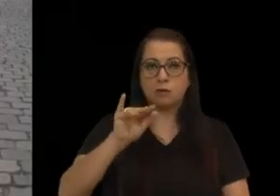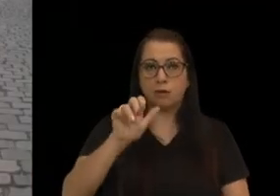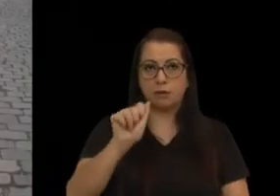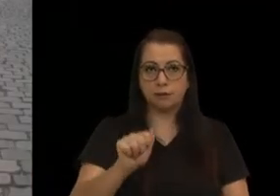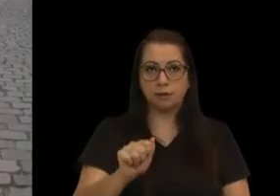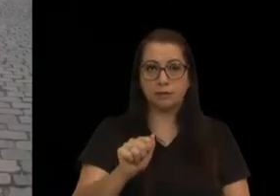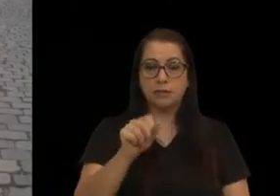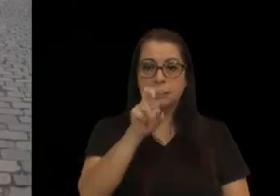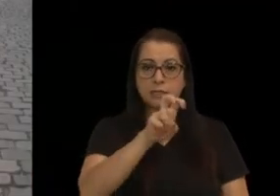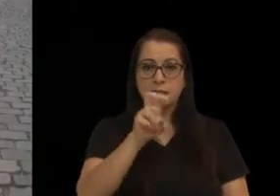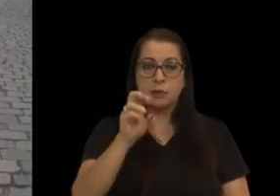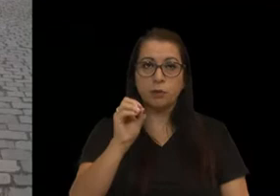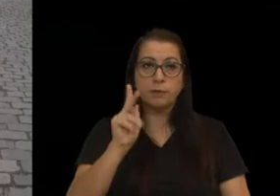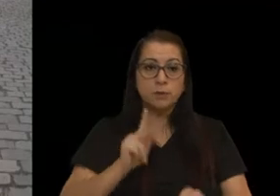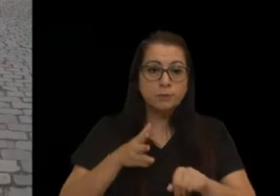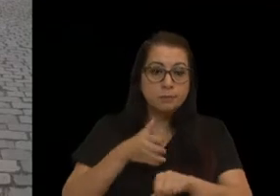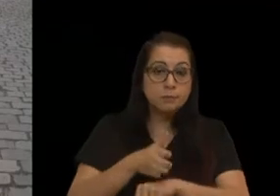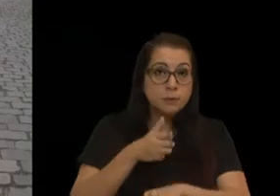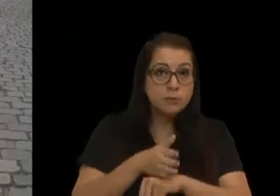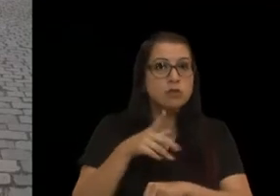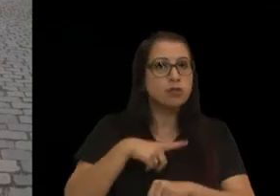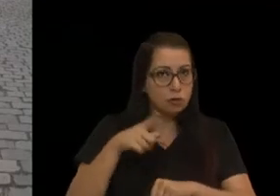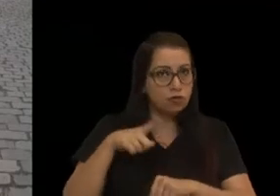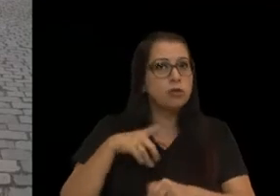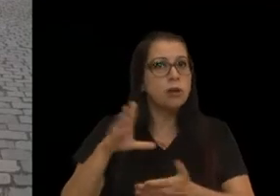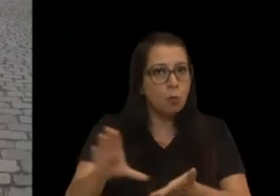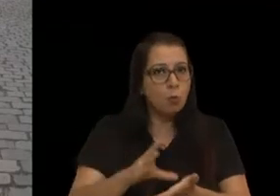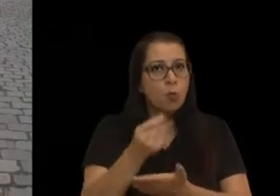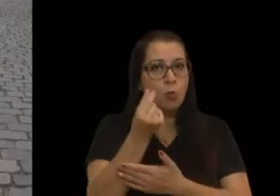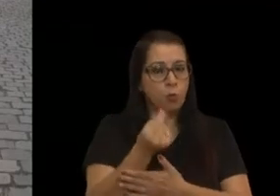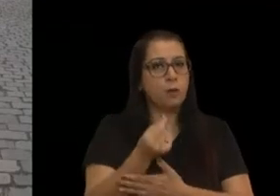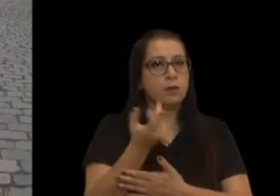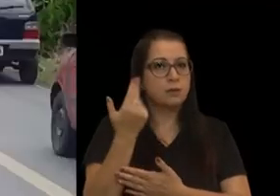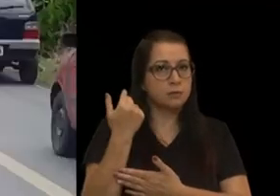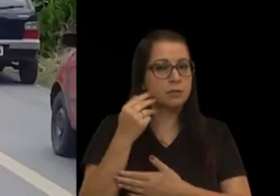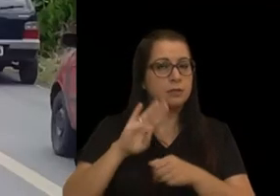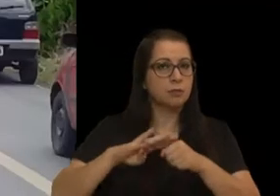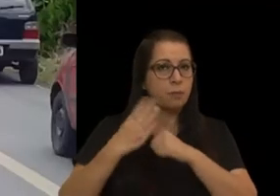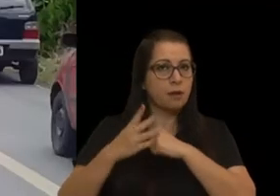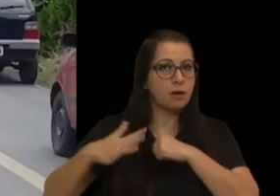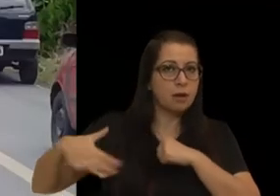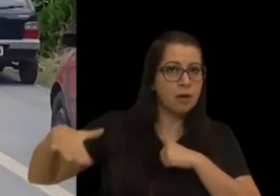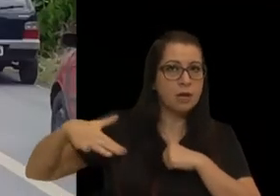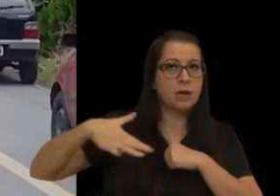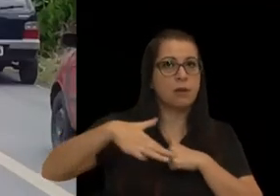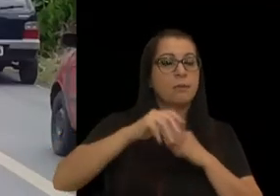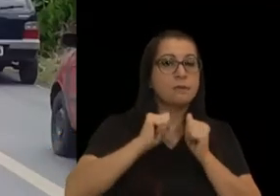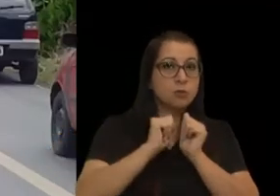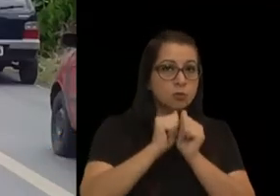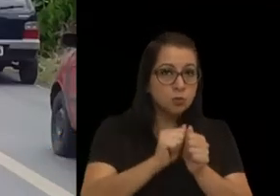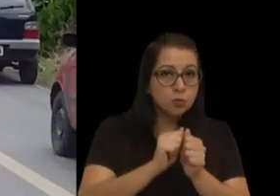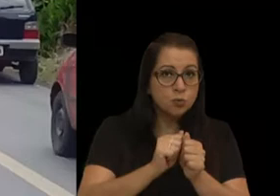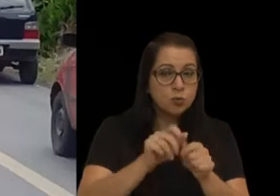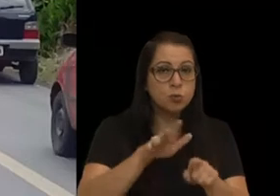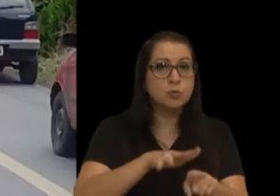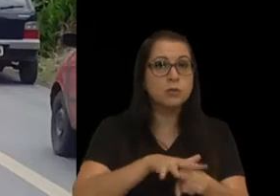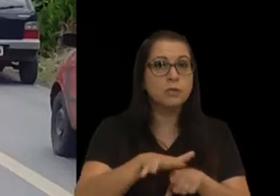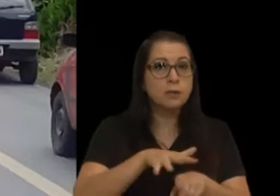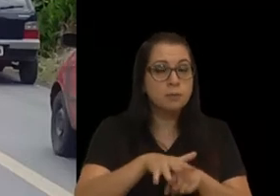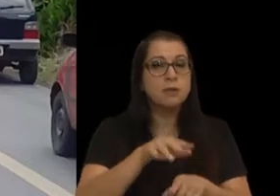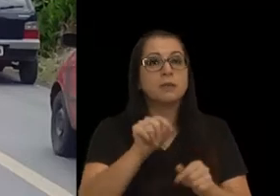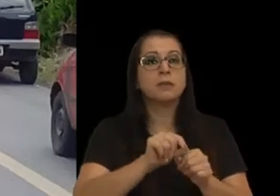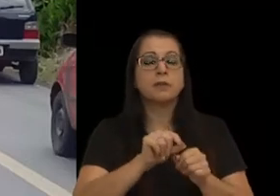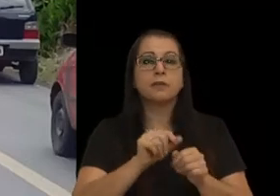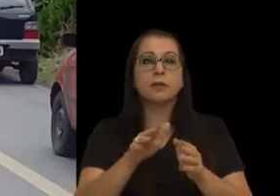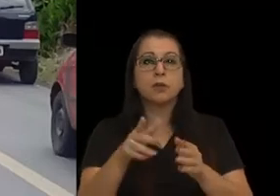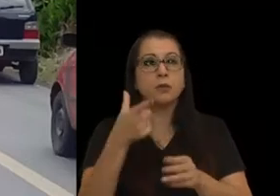participantes, já tinha recursos oriundos na época, Galópolis veio junto com essa demanda e foi